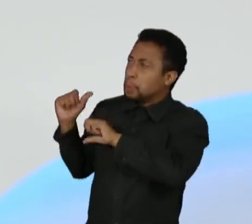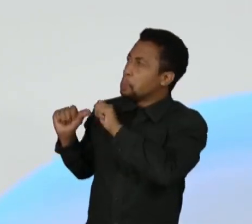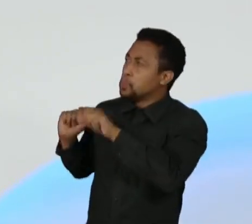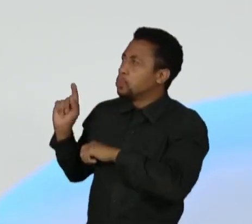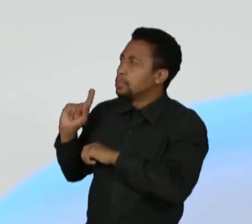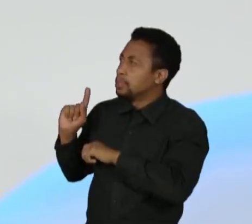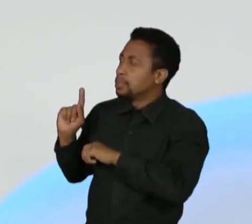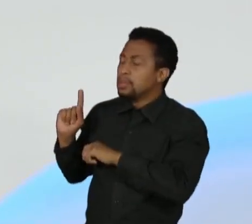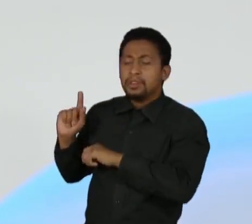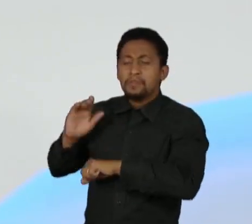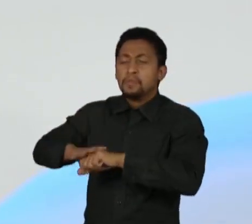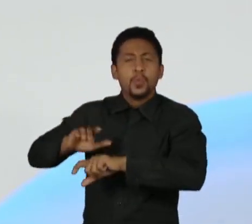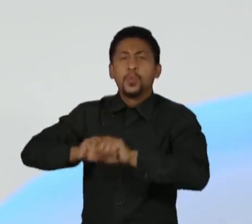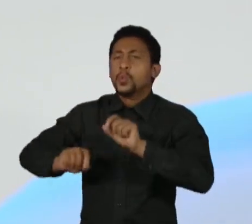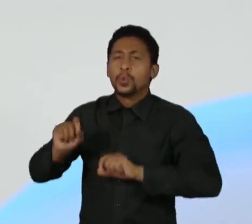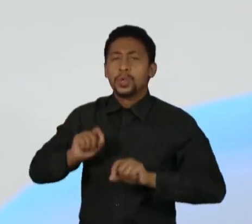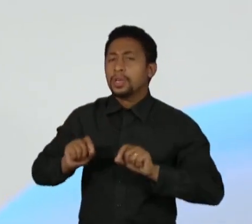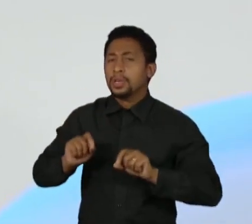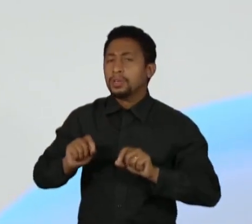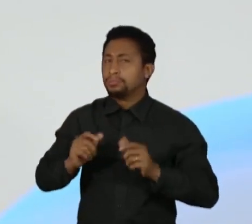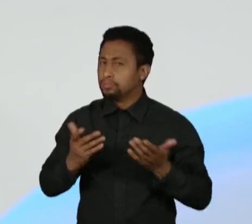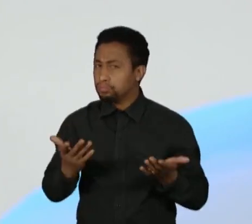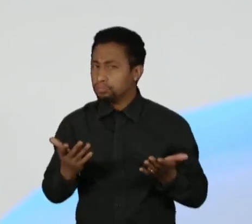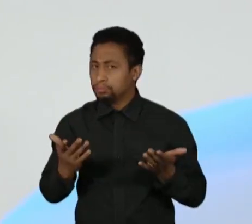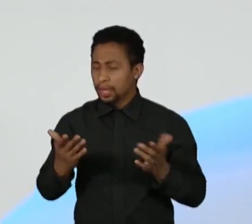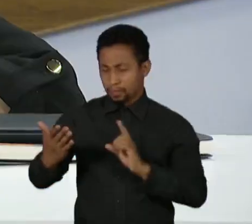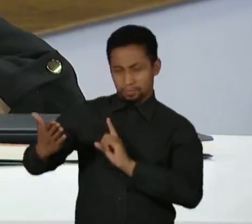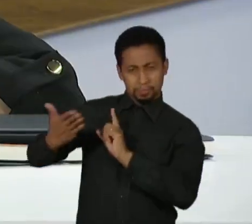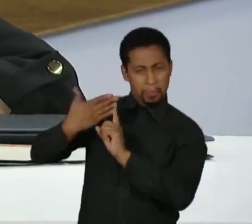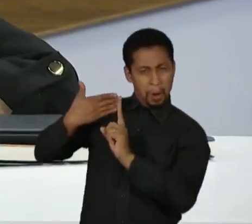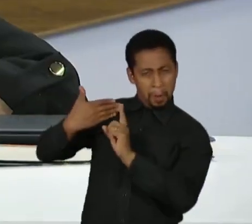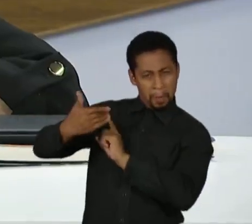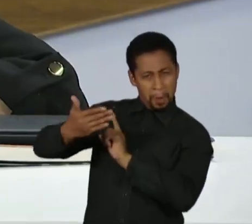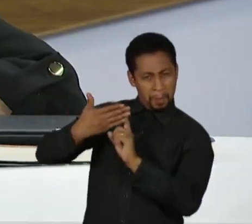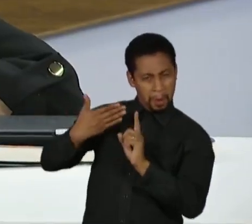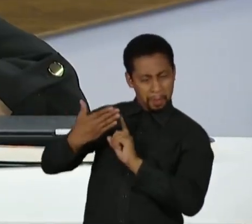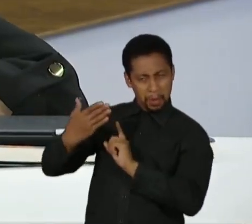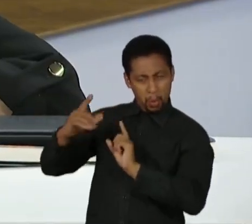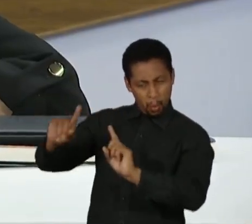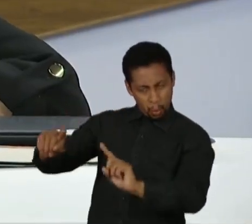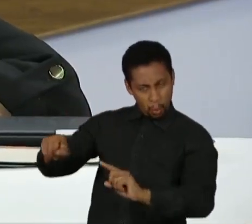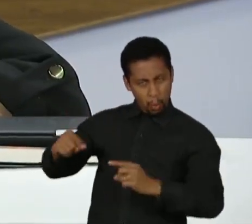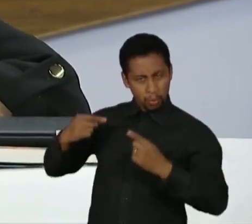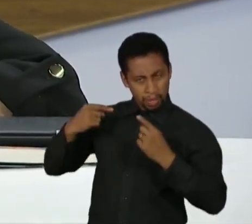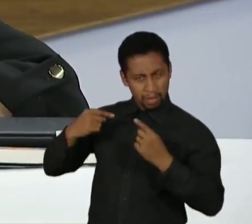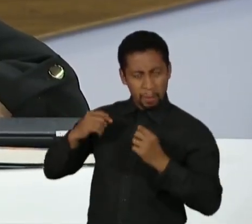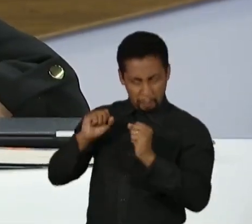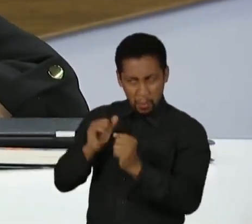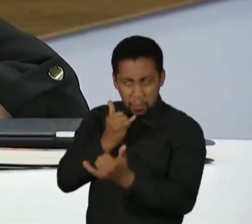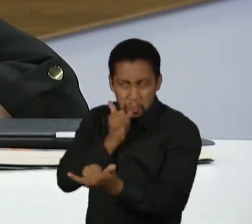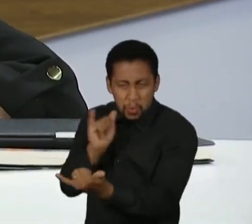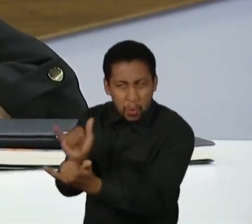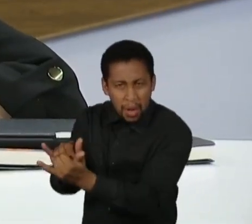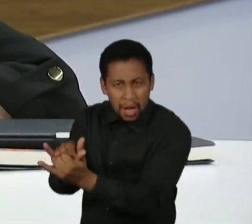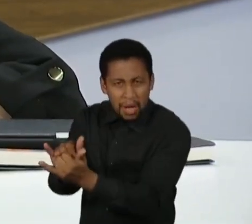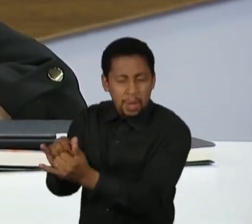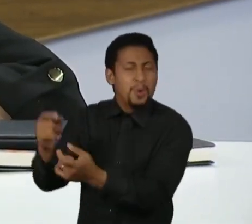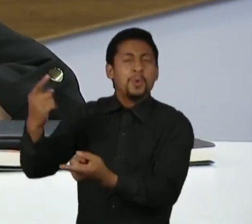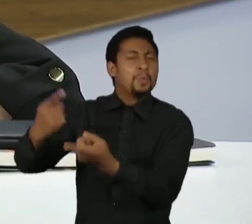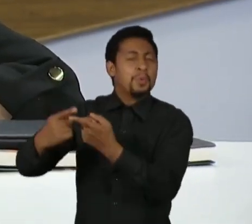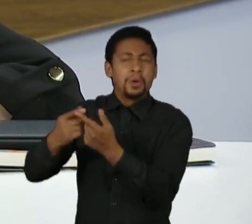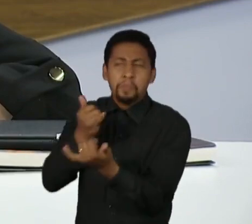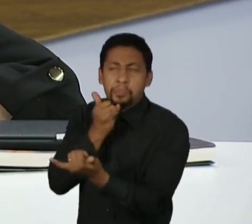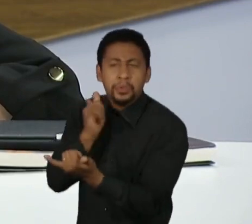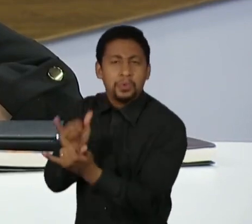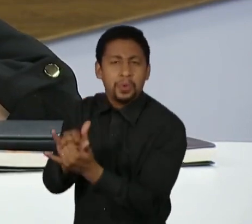É possível e aceitável perdoar uma agressão contra nós, contra quem amamos? Por que perdoar? E perdoar nós mesmos